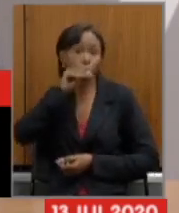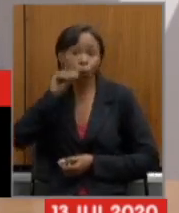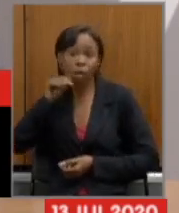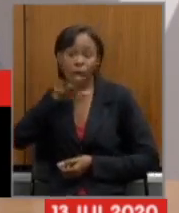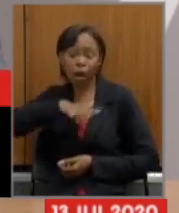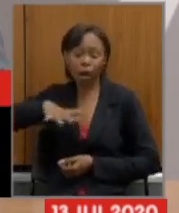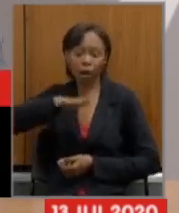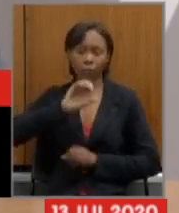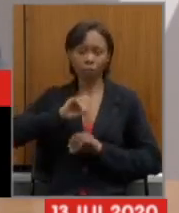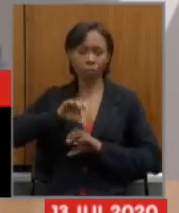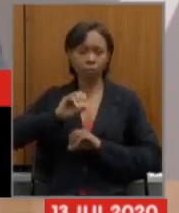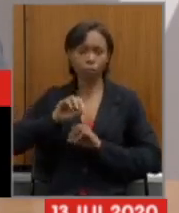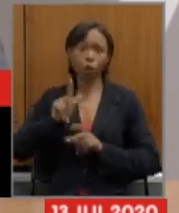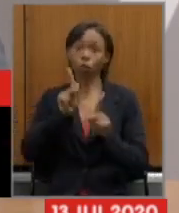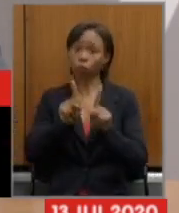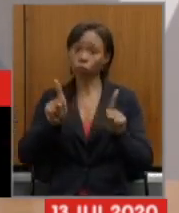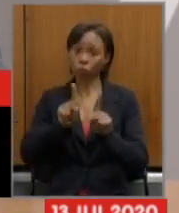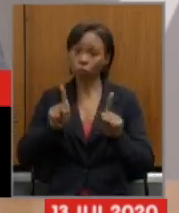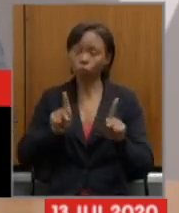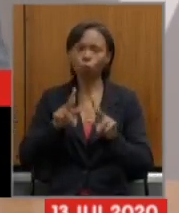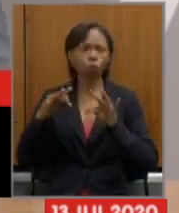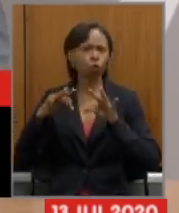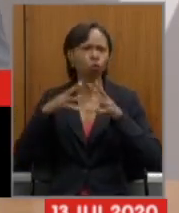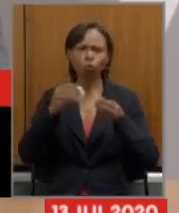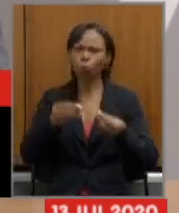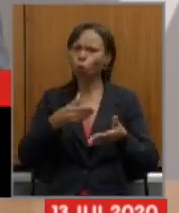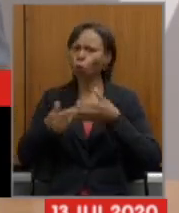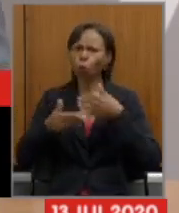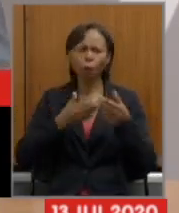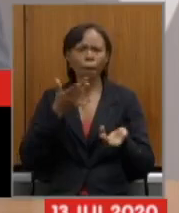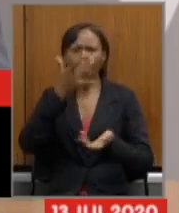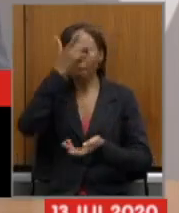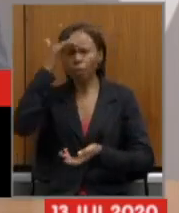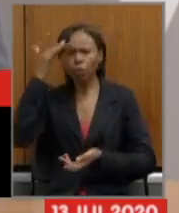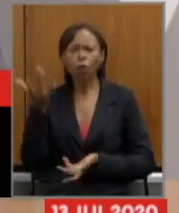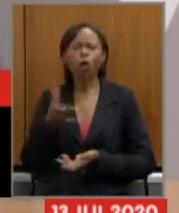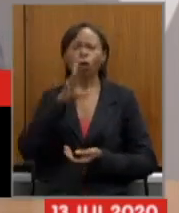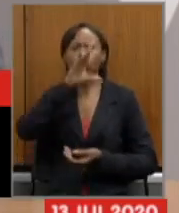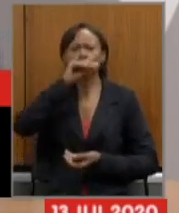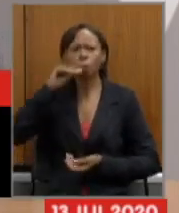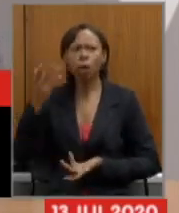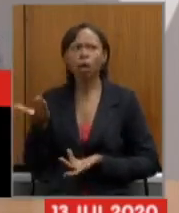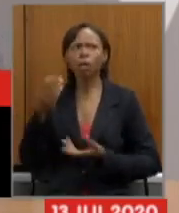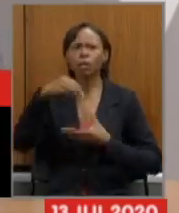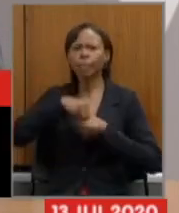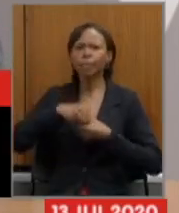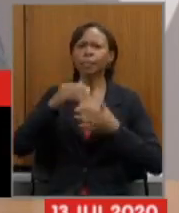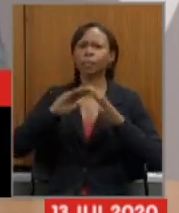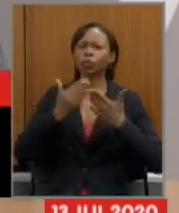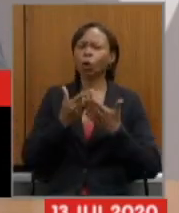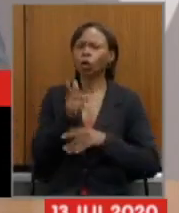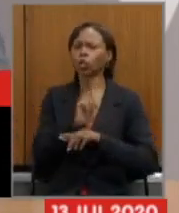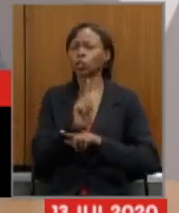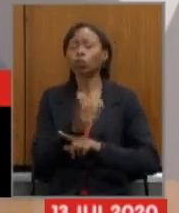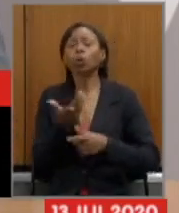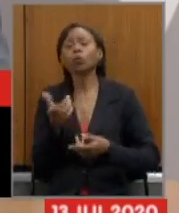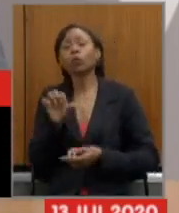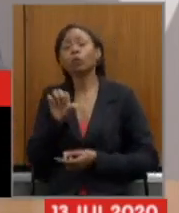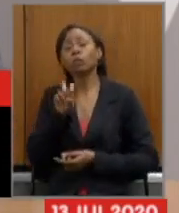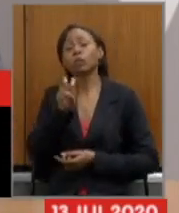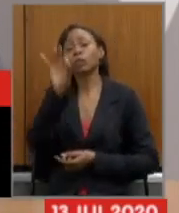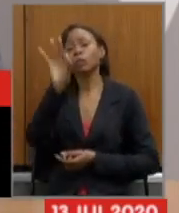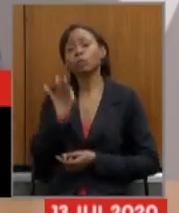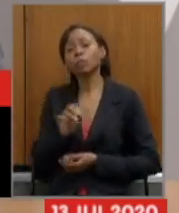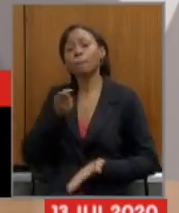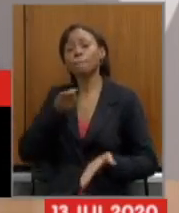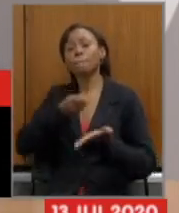da educação nossos professores e todos os servidores gestores escolares diretores 95% vão pagar uma